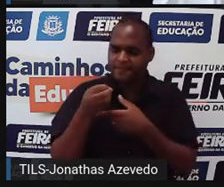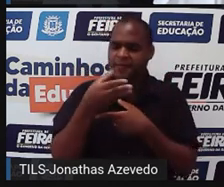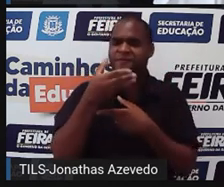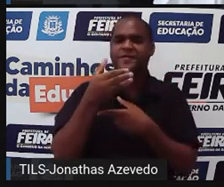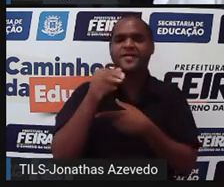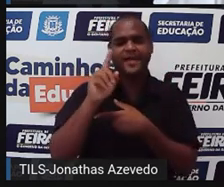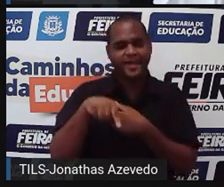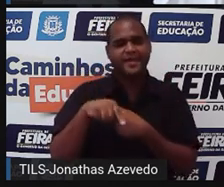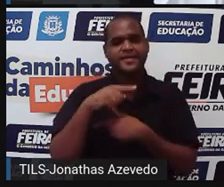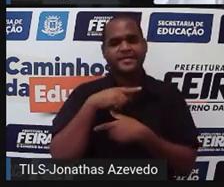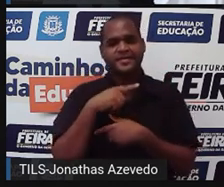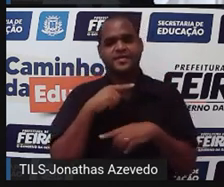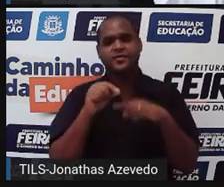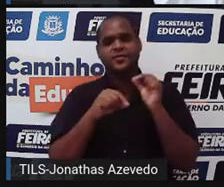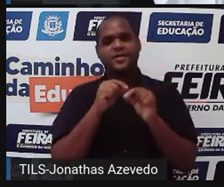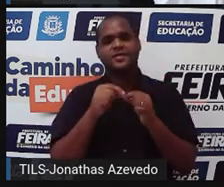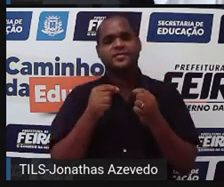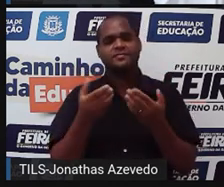tá?